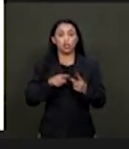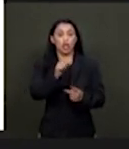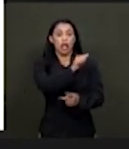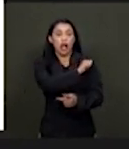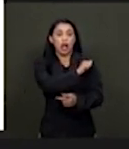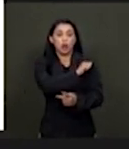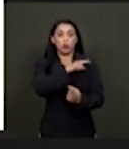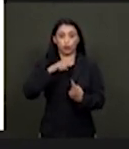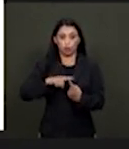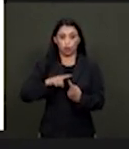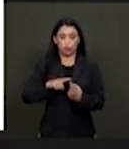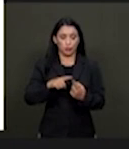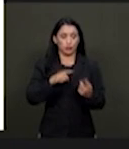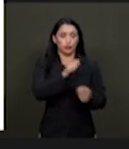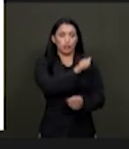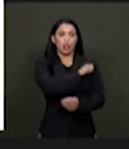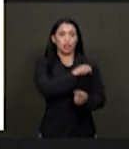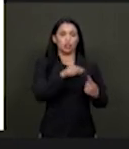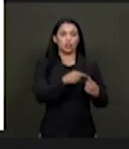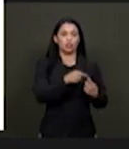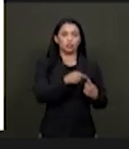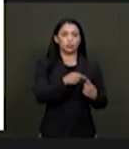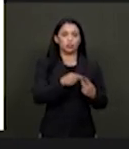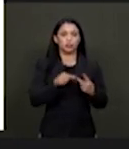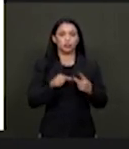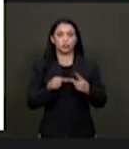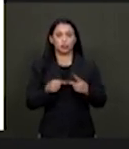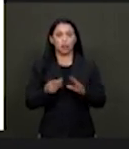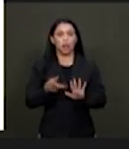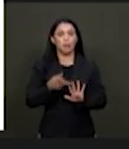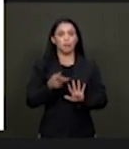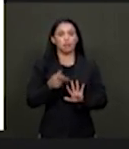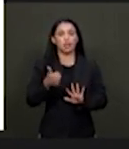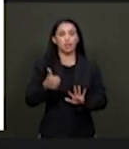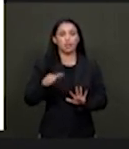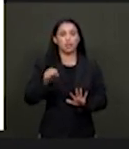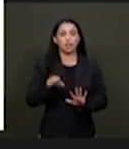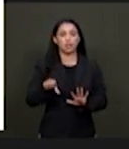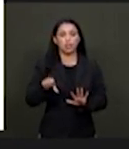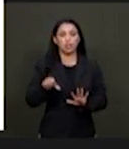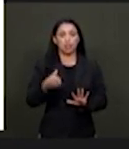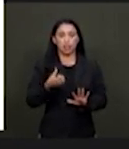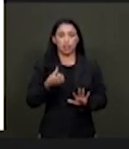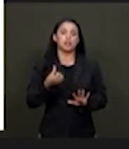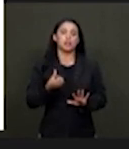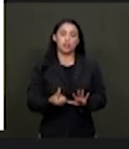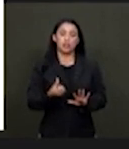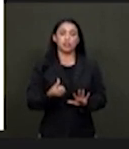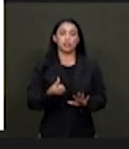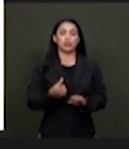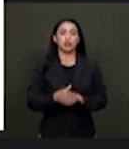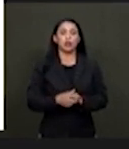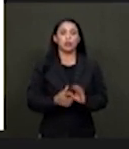que havia-se dois tipos de aluno. E, como exemplo, eu trovo a portaria 186, de 1978, que